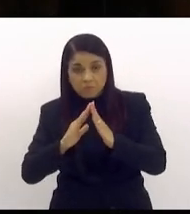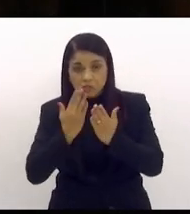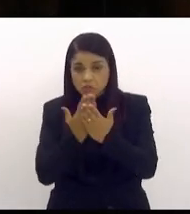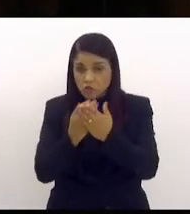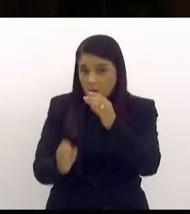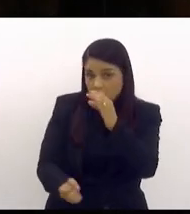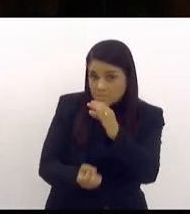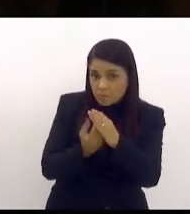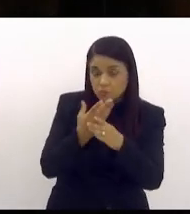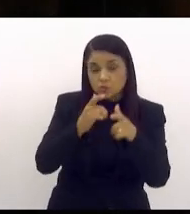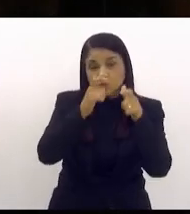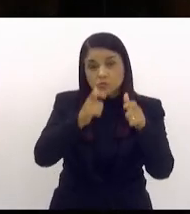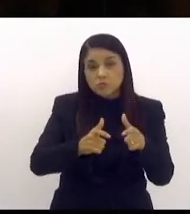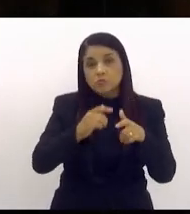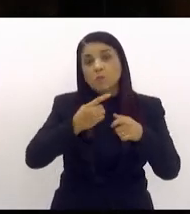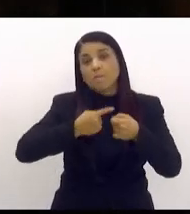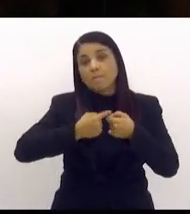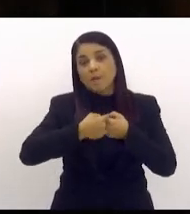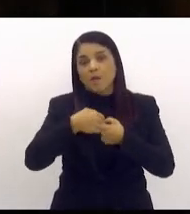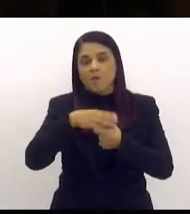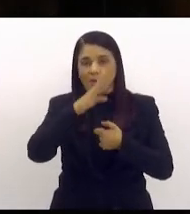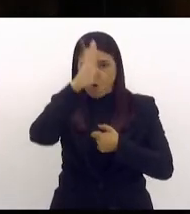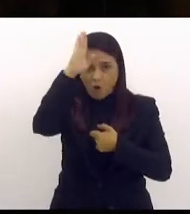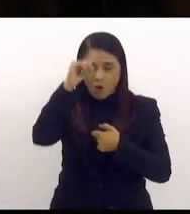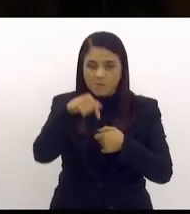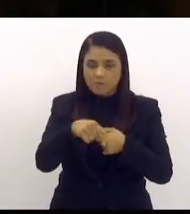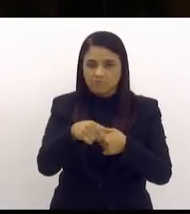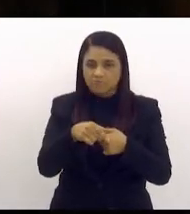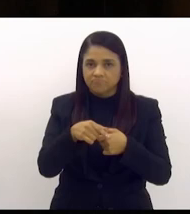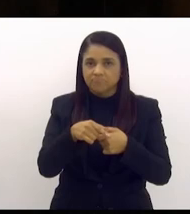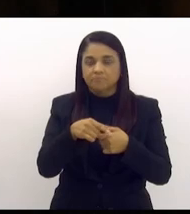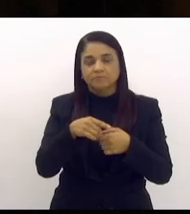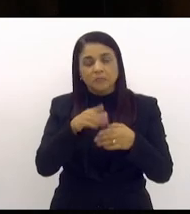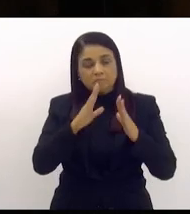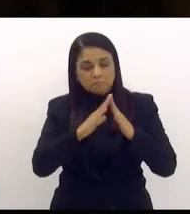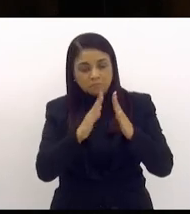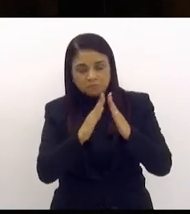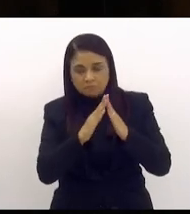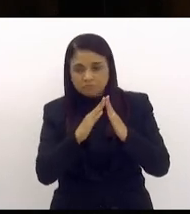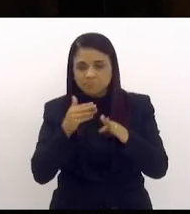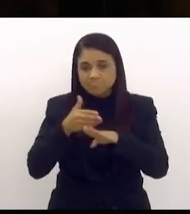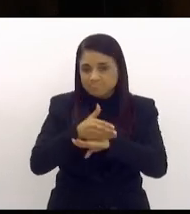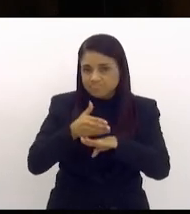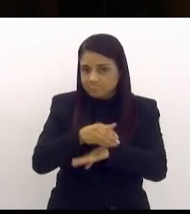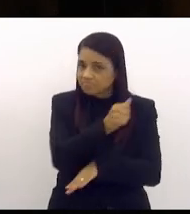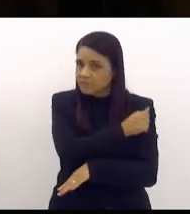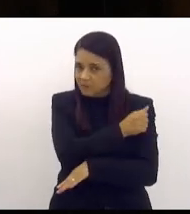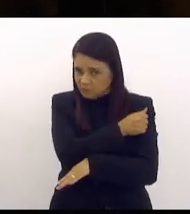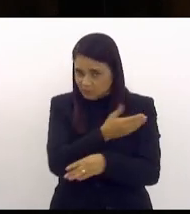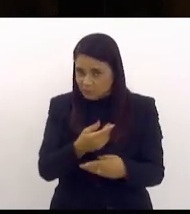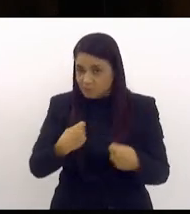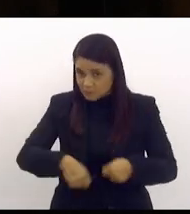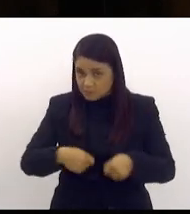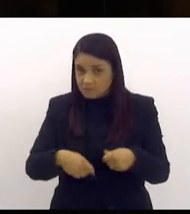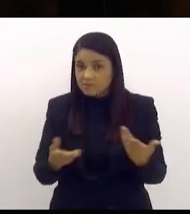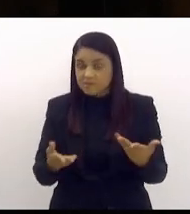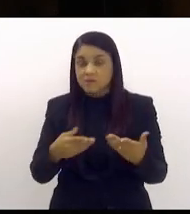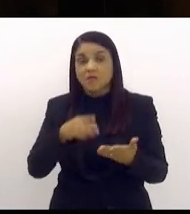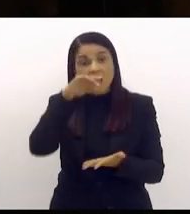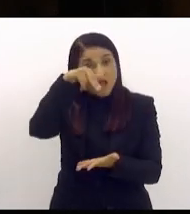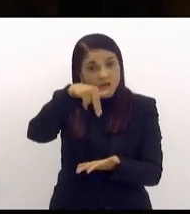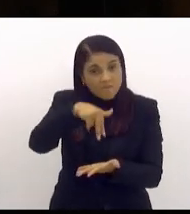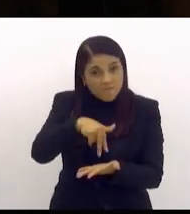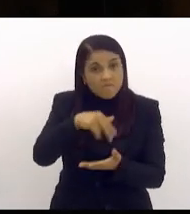bairro Roma atendendo assim a todos os moradores daquele bairro onde reafirmo um